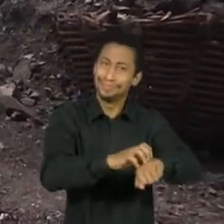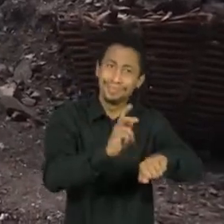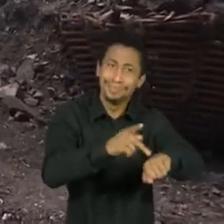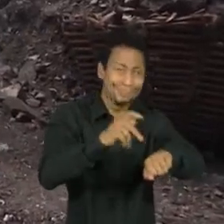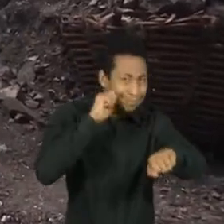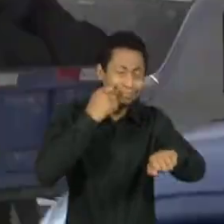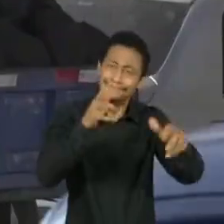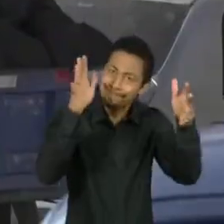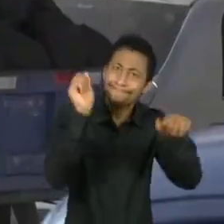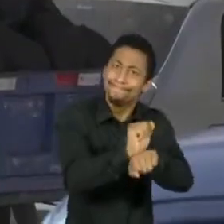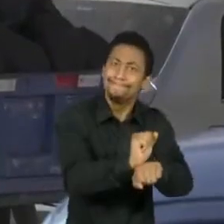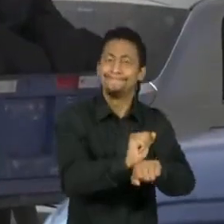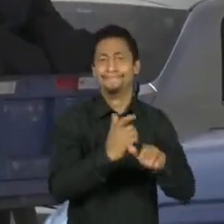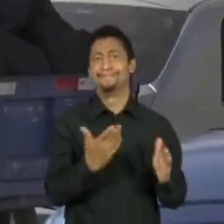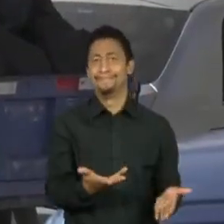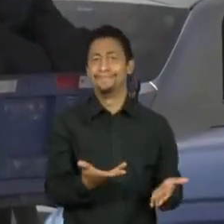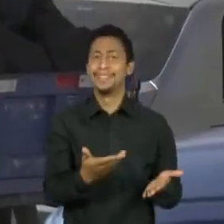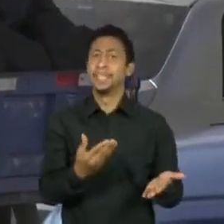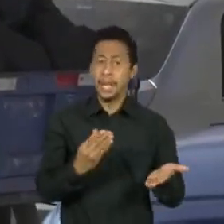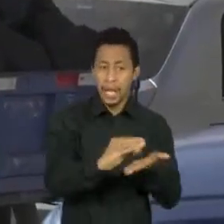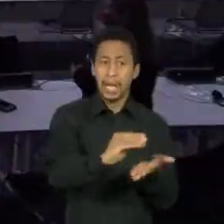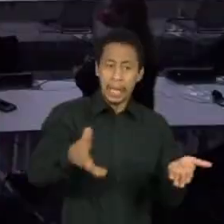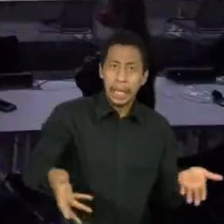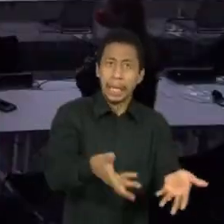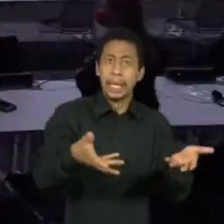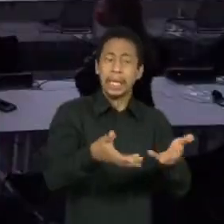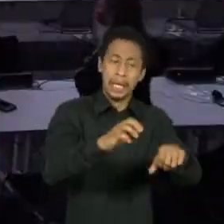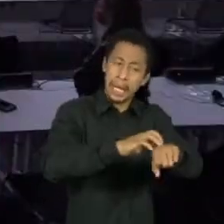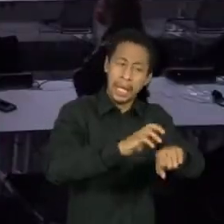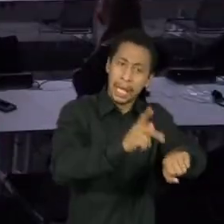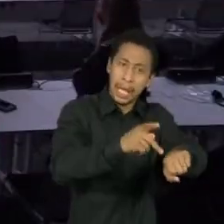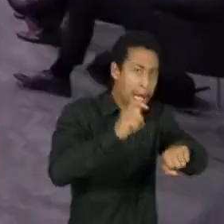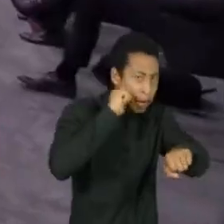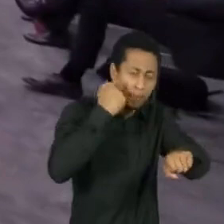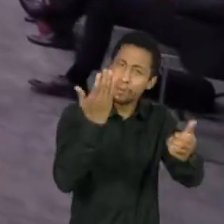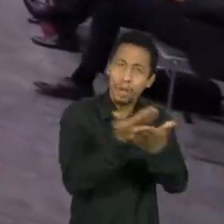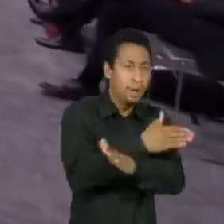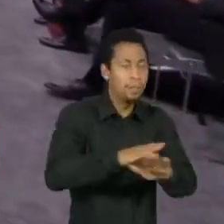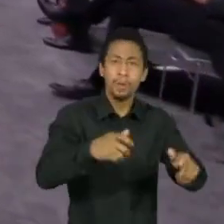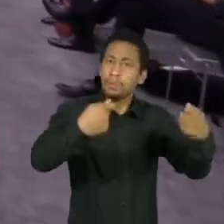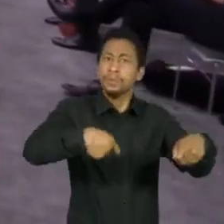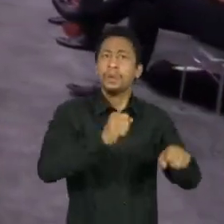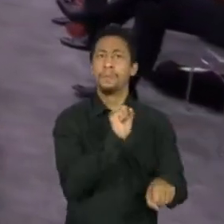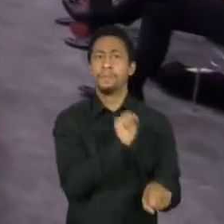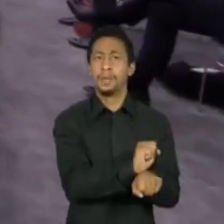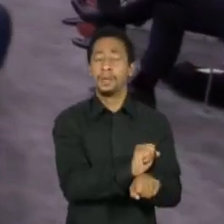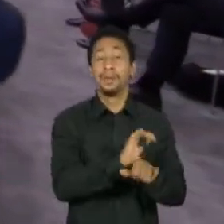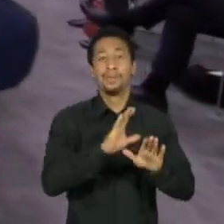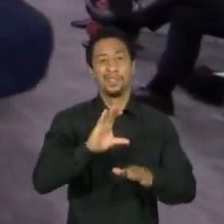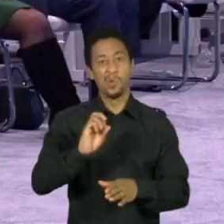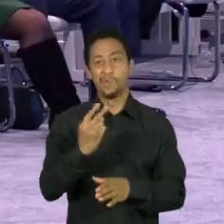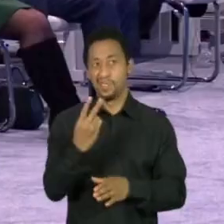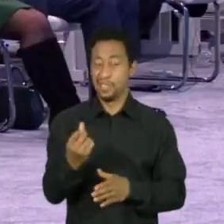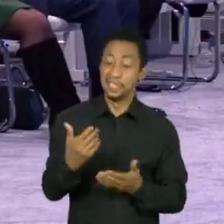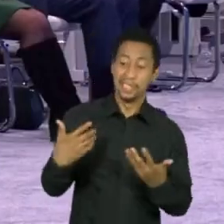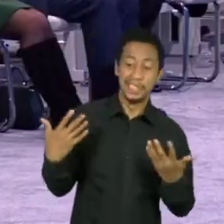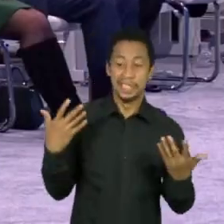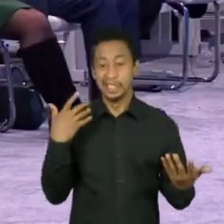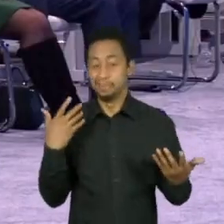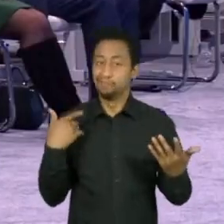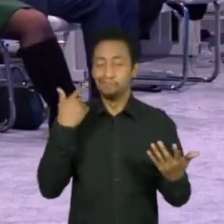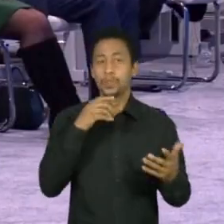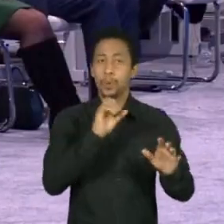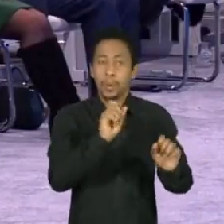diminuir o financiamento da produção de carvão. A COP26 também não avançou no fundo verde. A